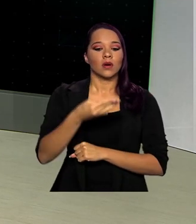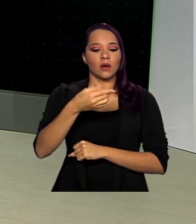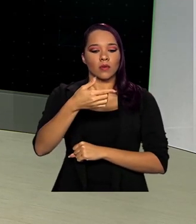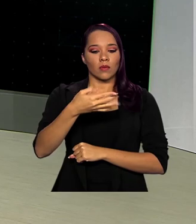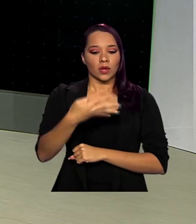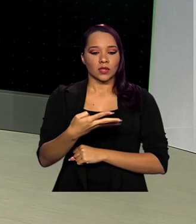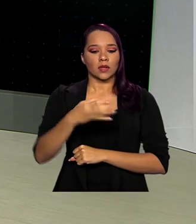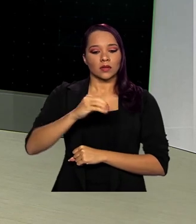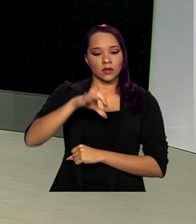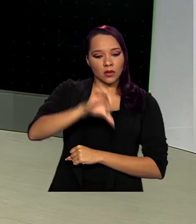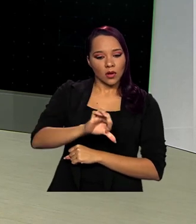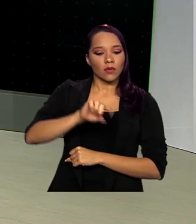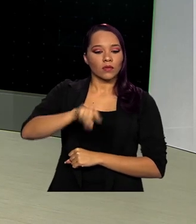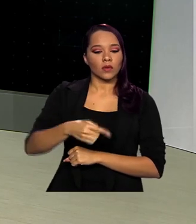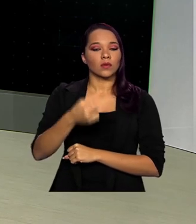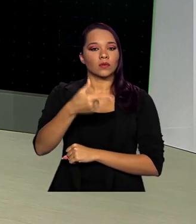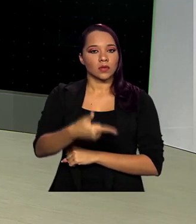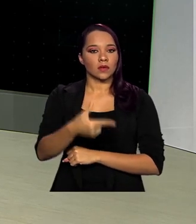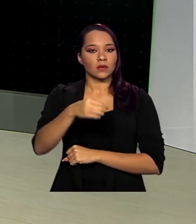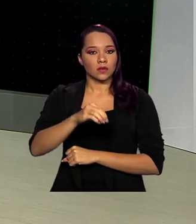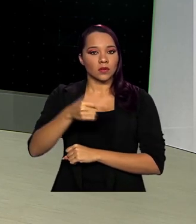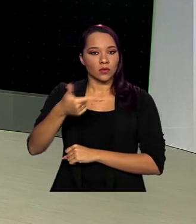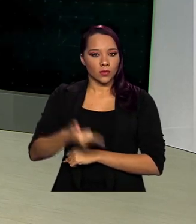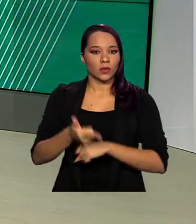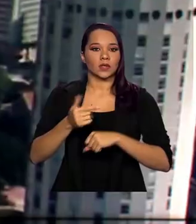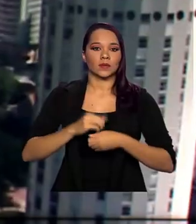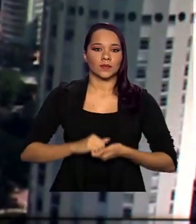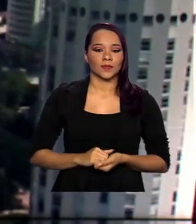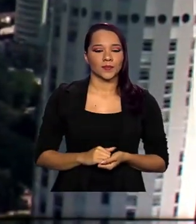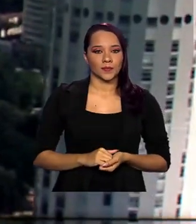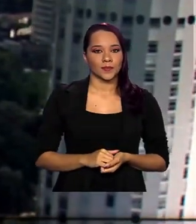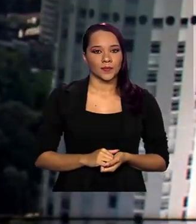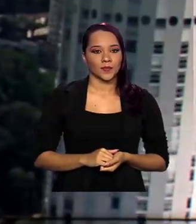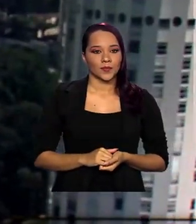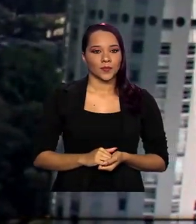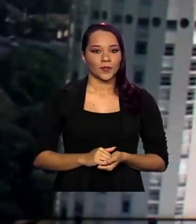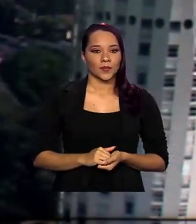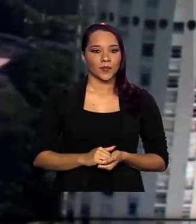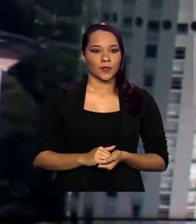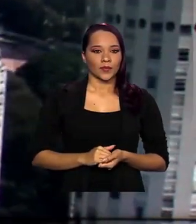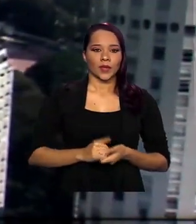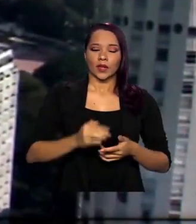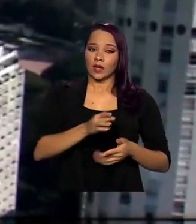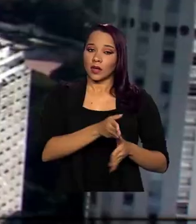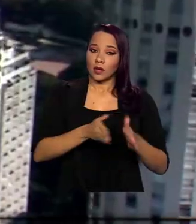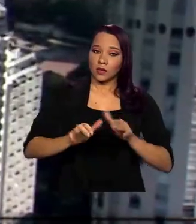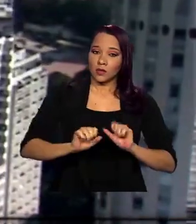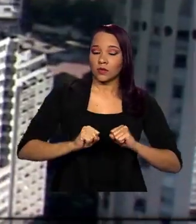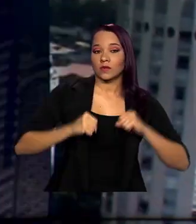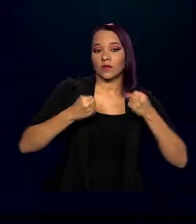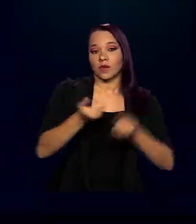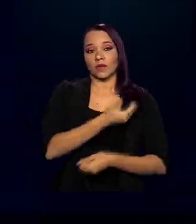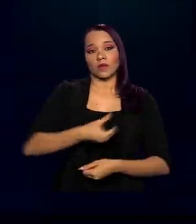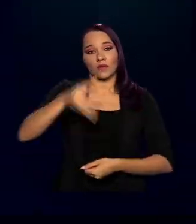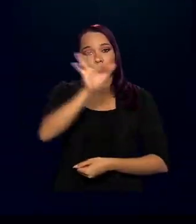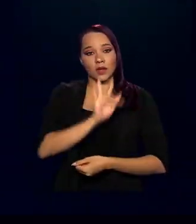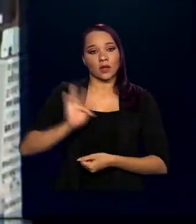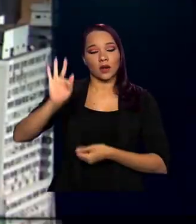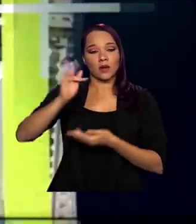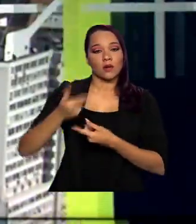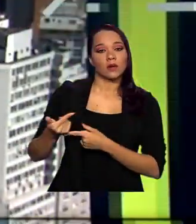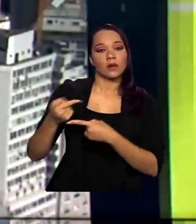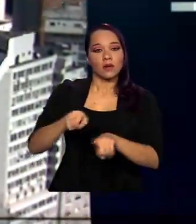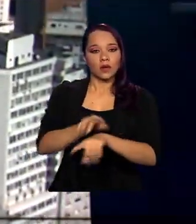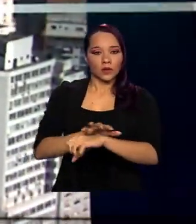.2202 recuperados. E entre os esforços do governo federal para combater a